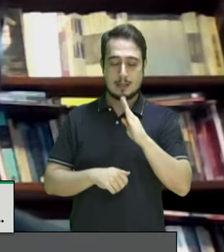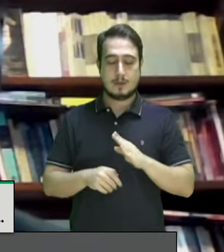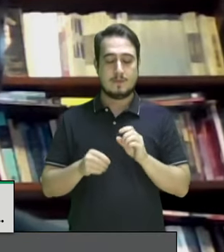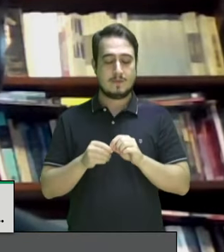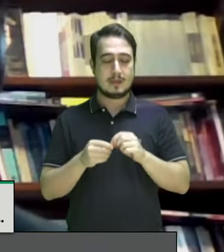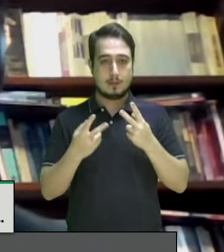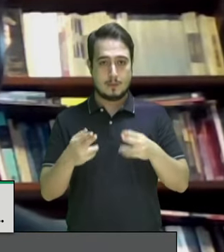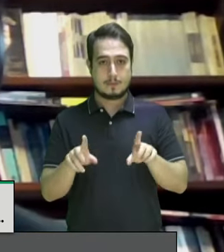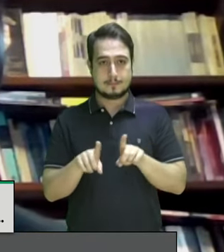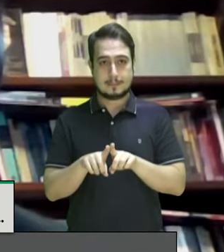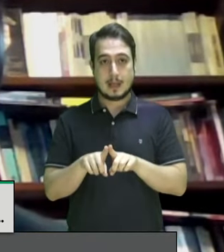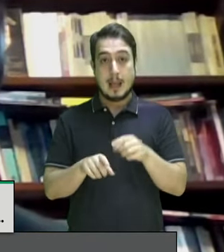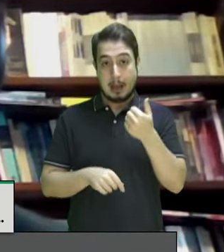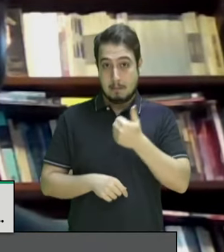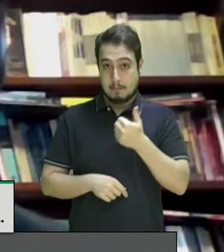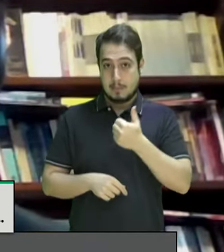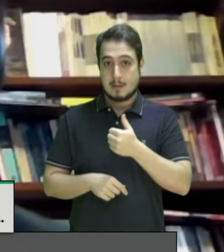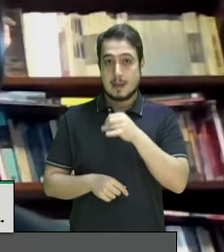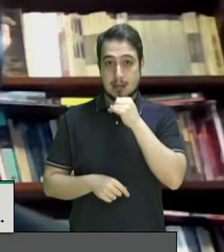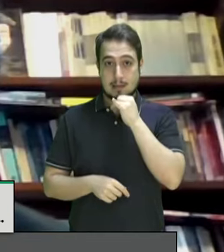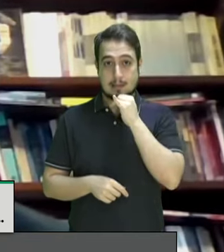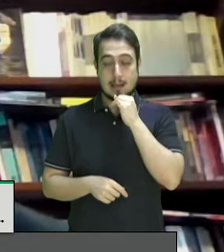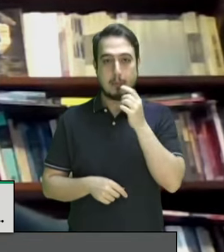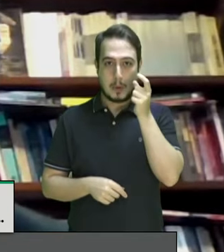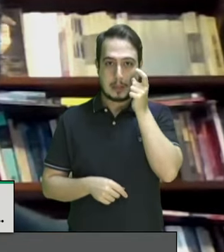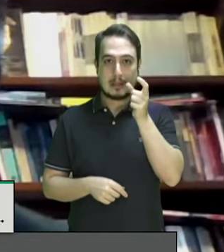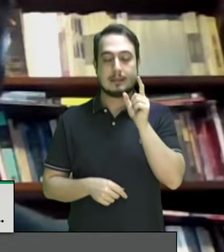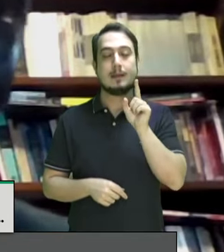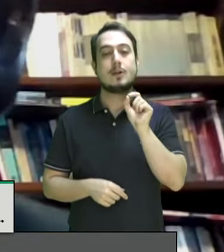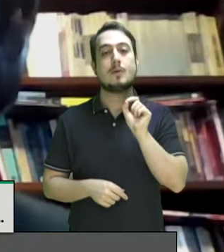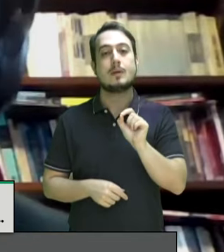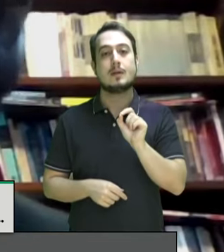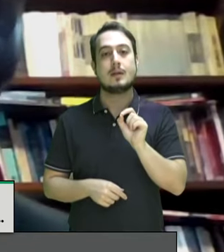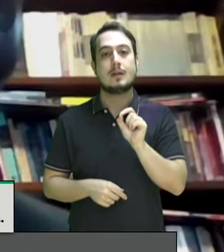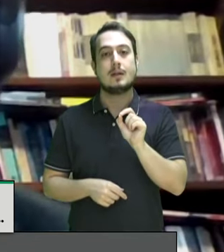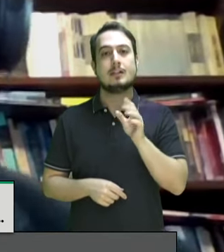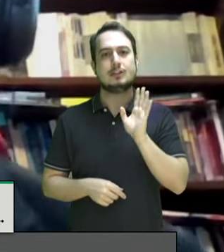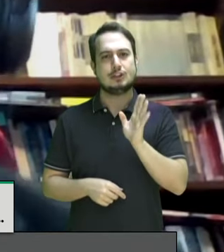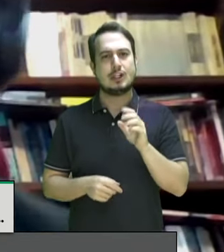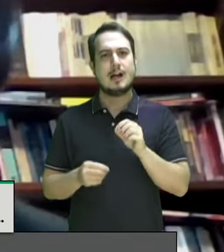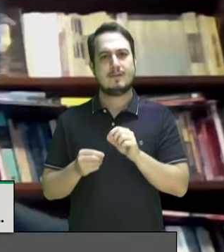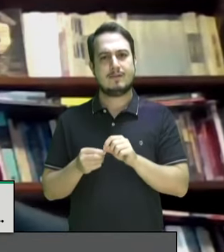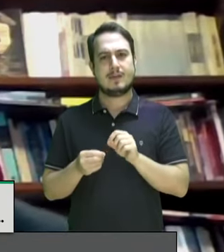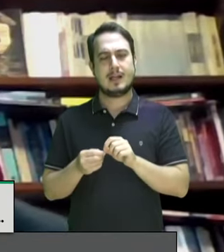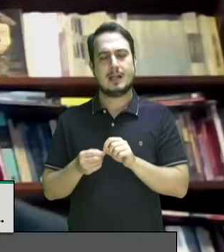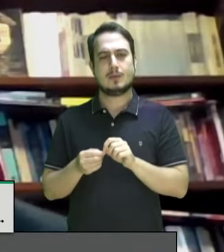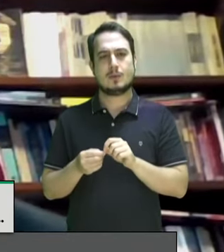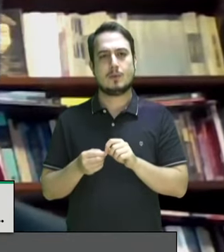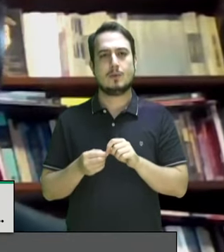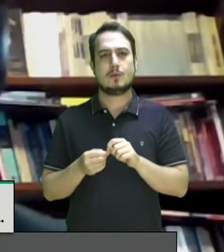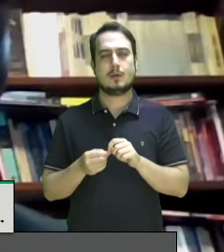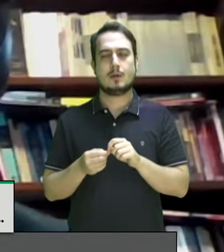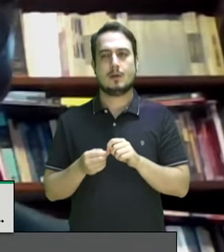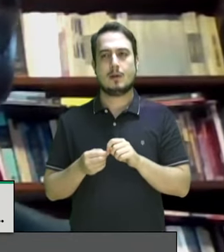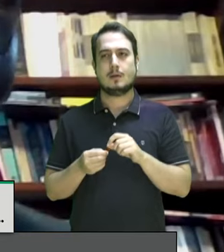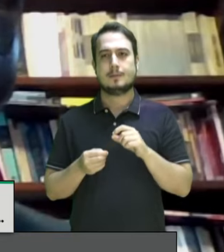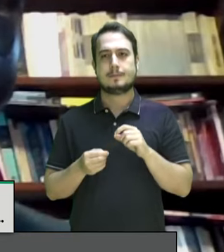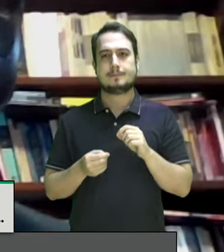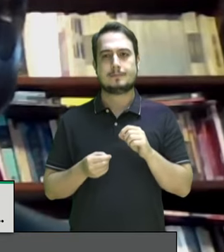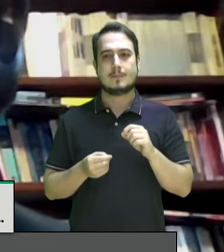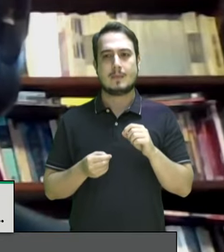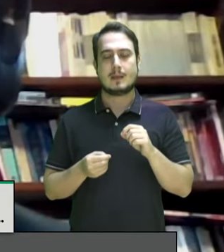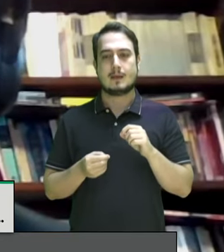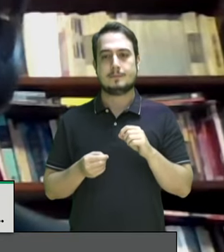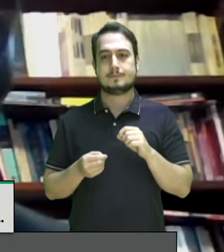iniciativa interessante nesse sentido é o reconhecimento que já foi feito inclusive por parte do